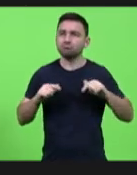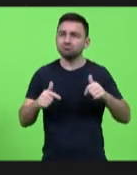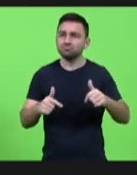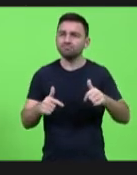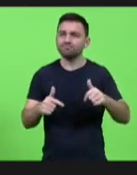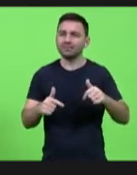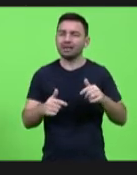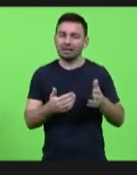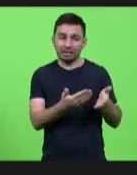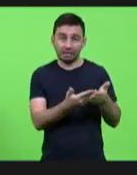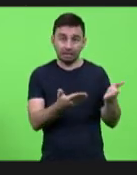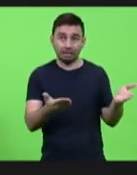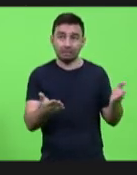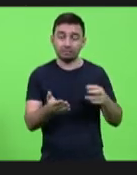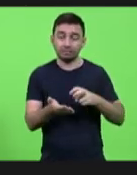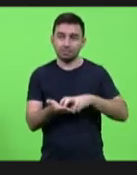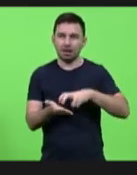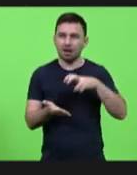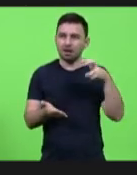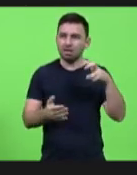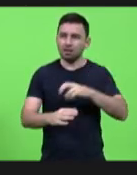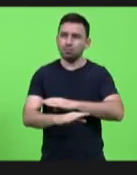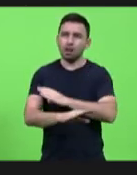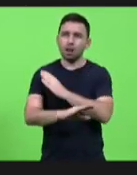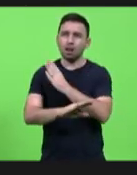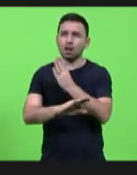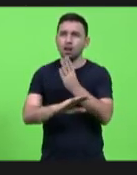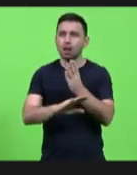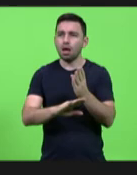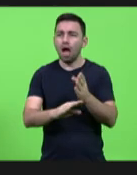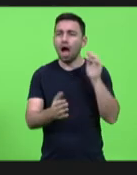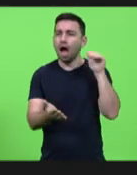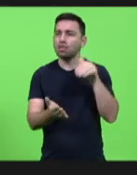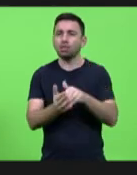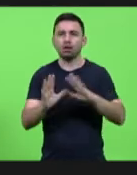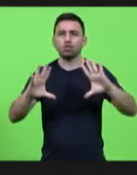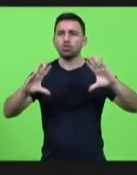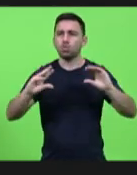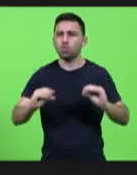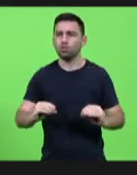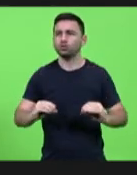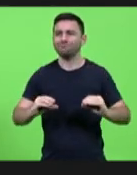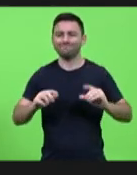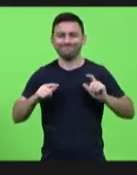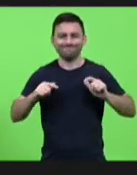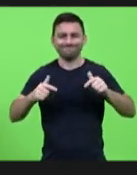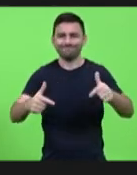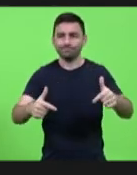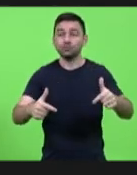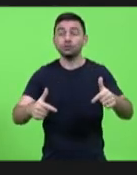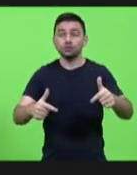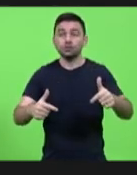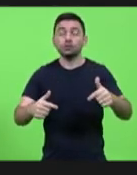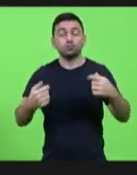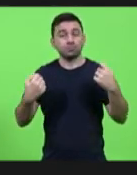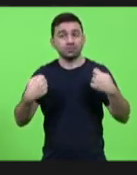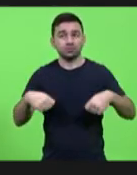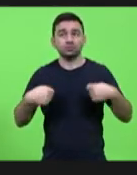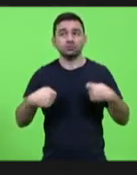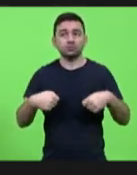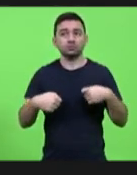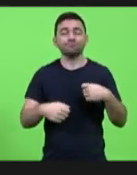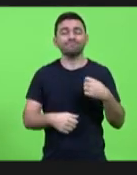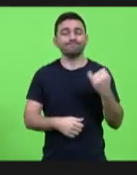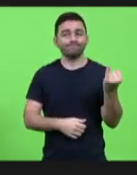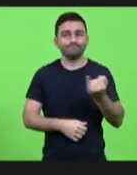manhã cedo e até à noite está ali atendendo as pessoas e se expondo. Então, essa vacinação vai ser muito